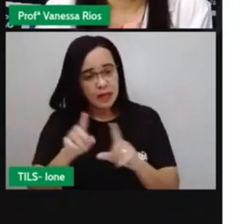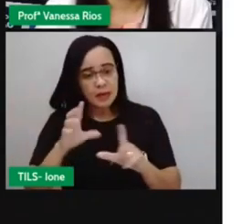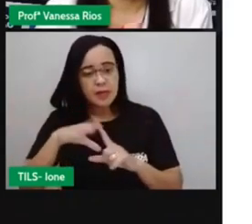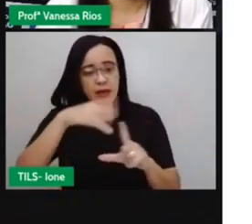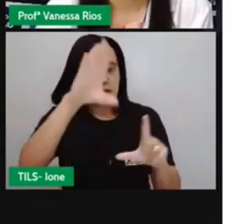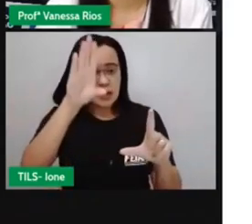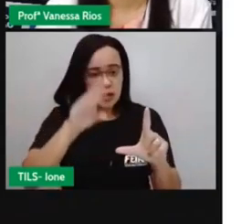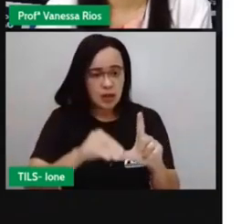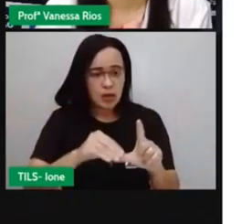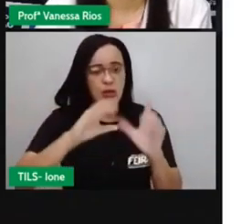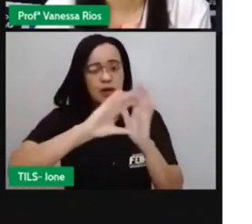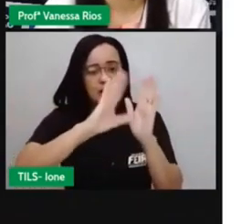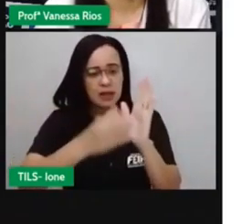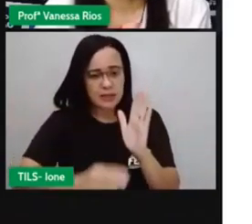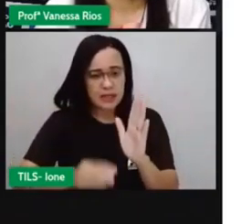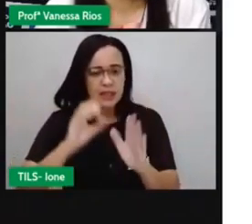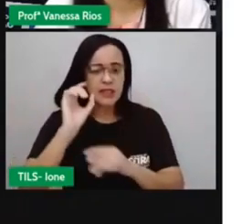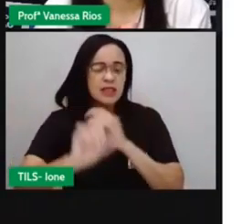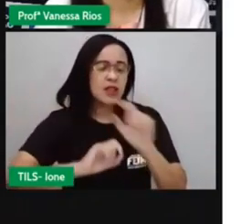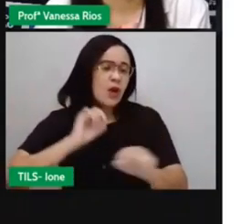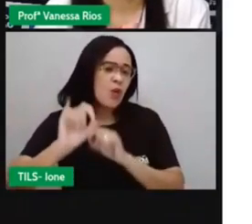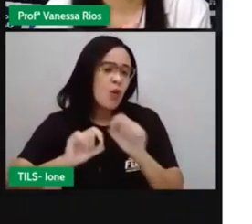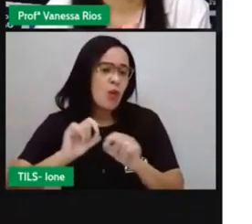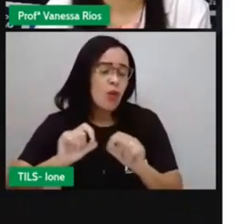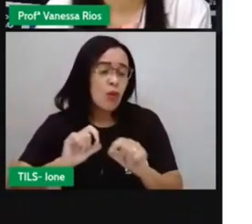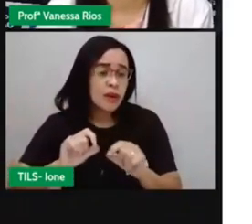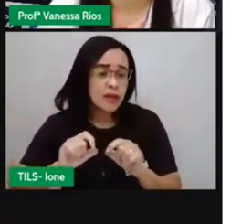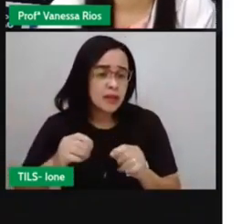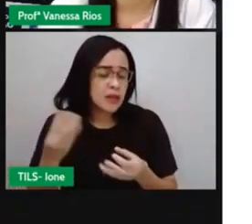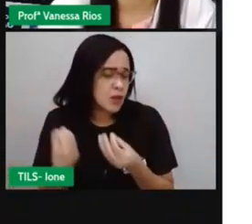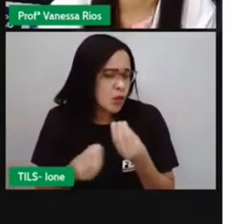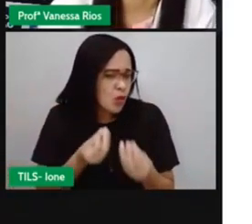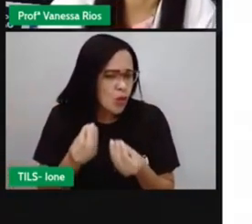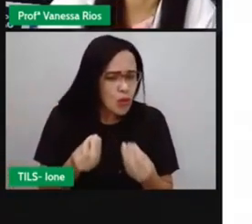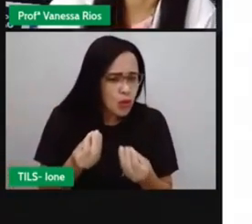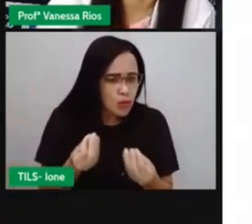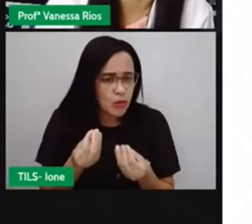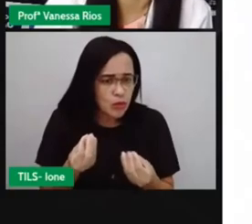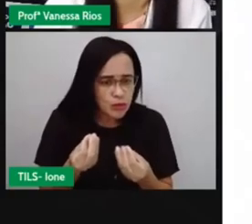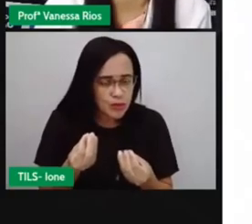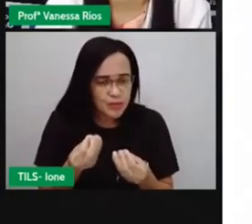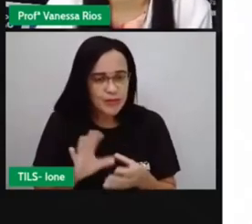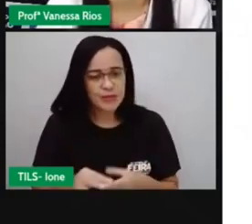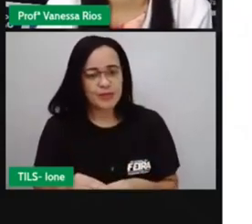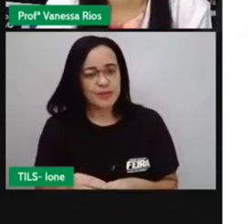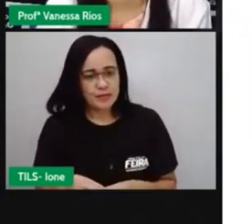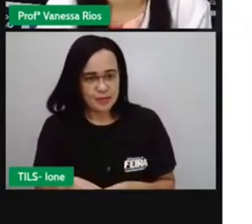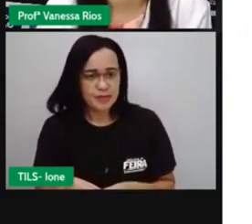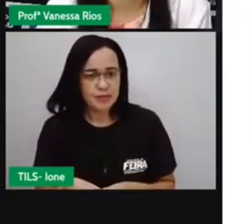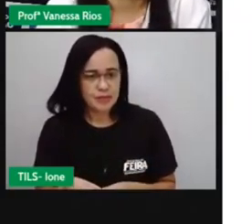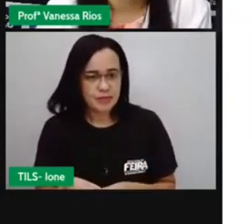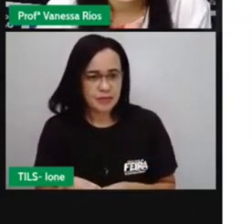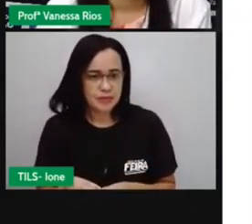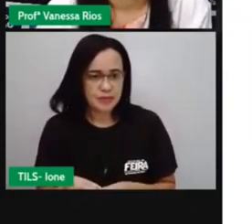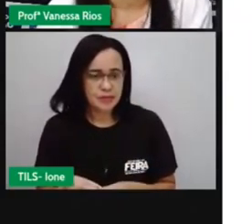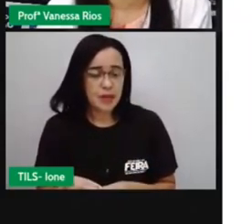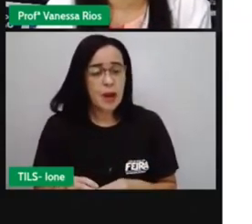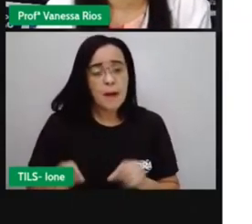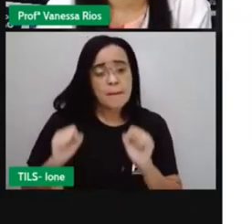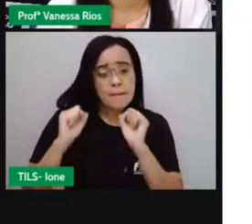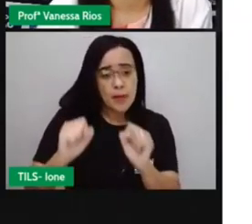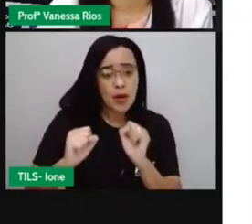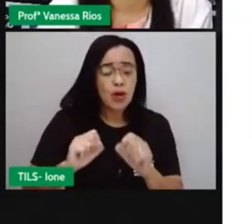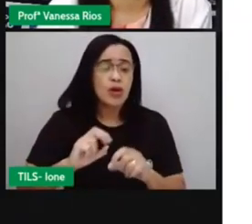característica a flexibilidade. E vem aí de ser flexível, porque eles podem abordar assuntos